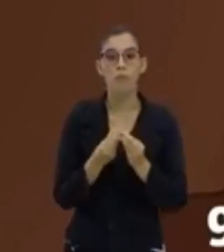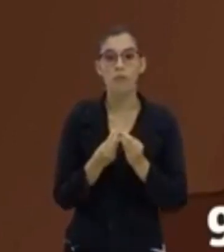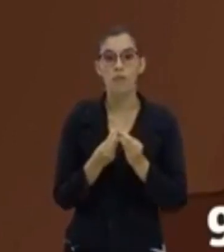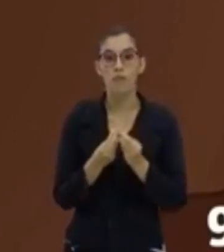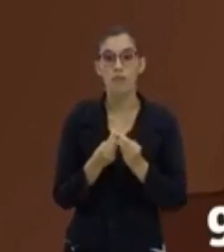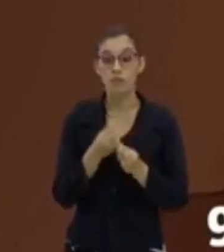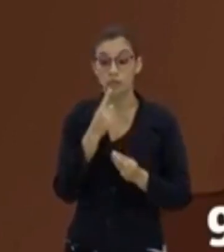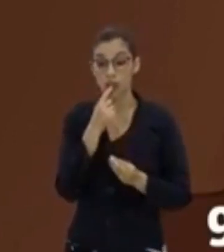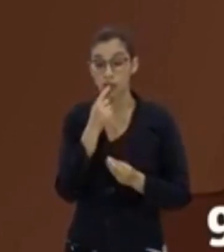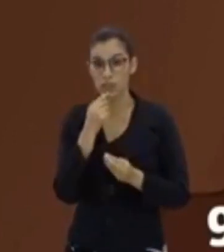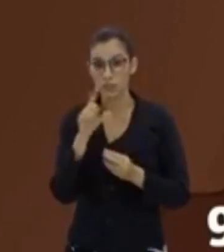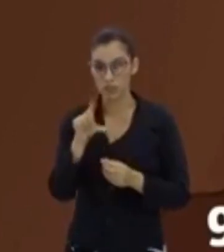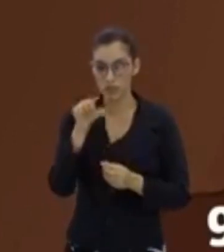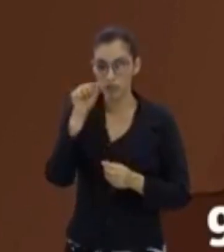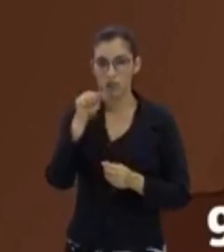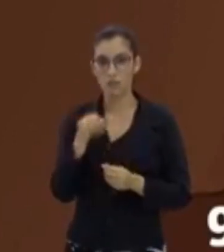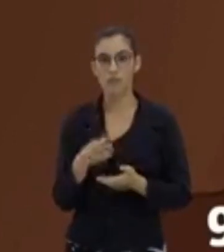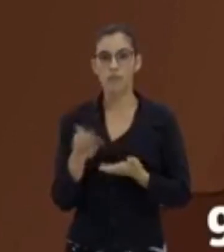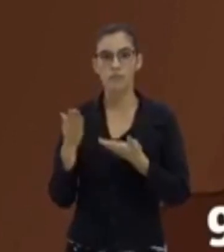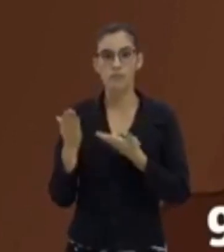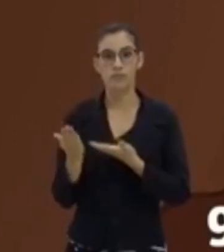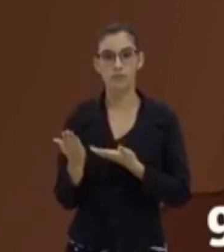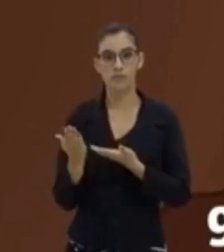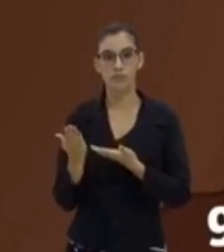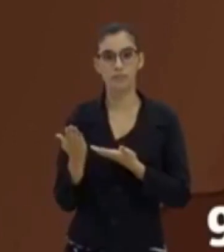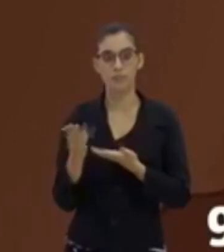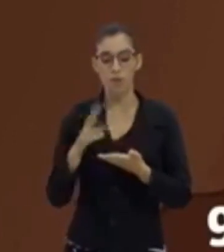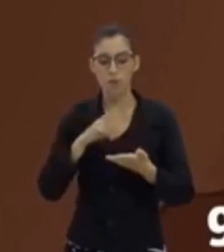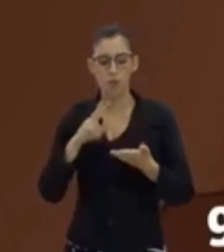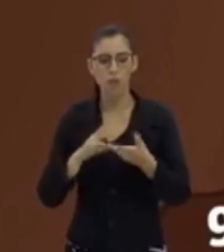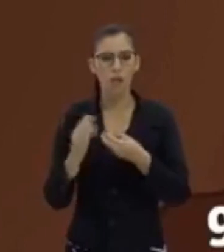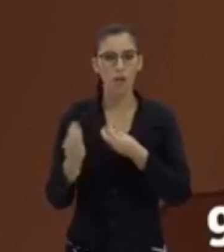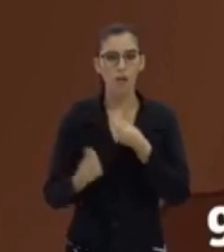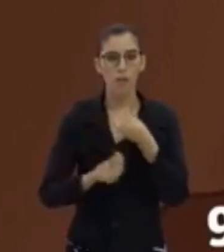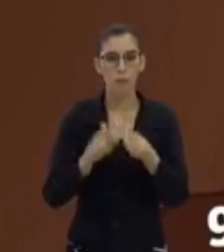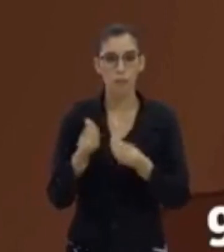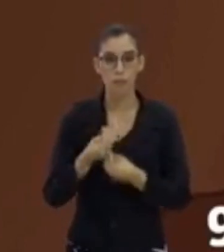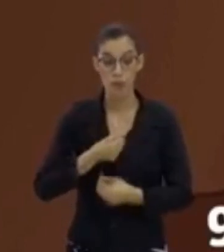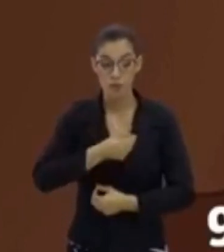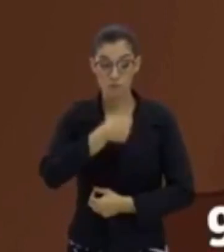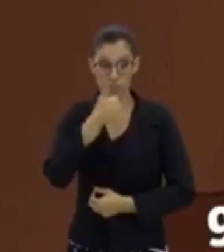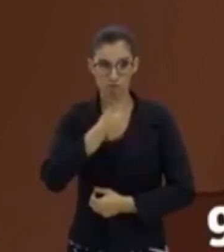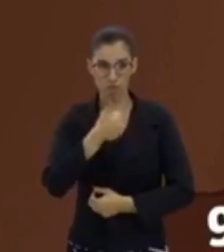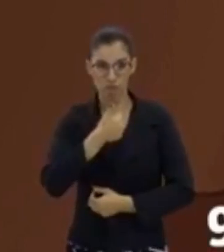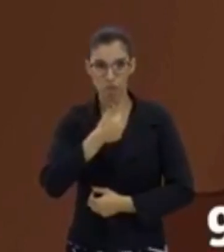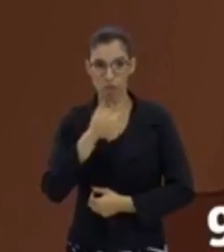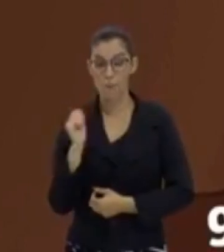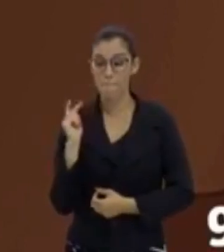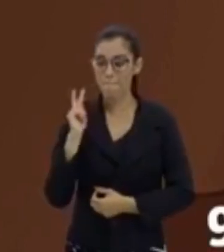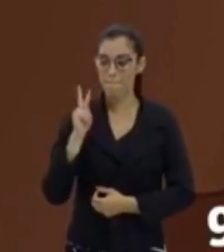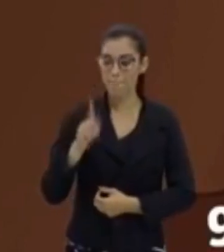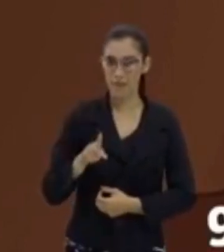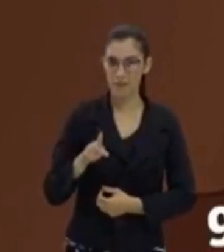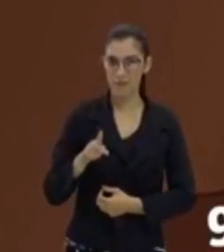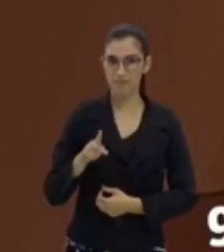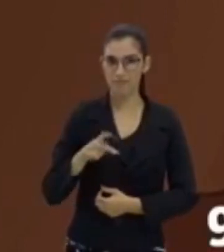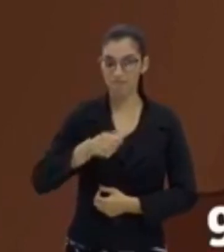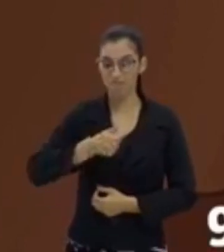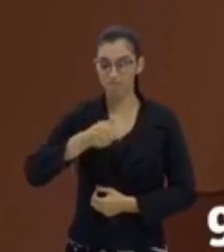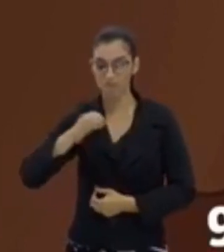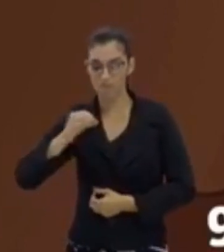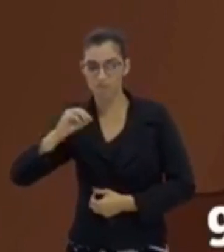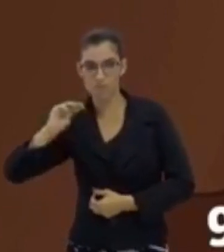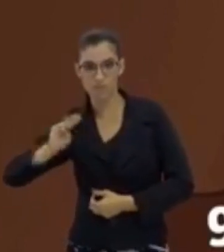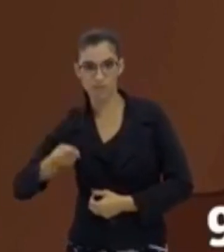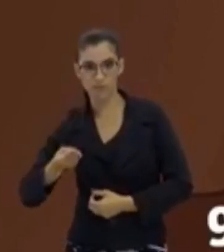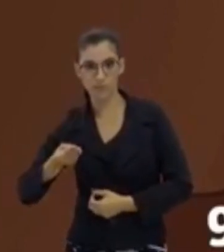Como é que eu faço a leitura dessa escala? Eu leio da seguinte forma. Um para dez mil. Lembra do